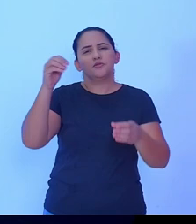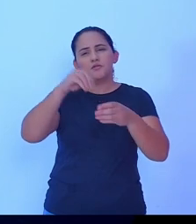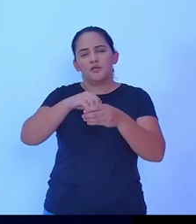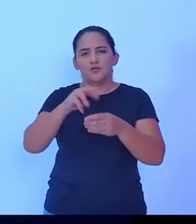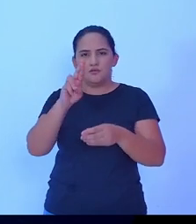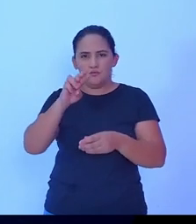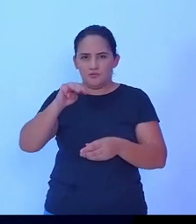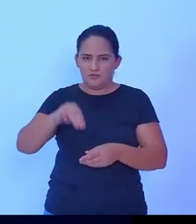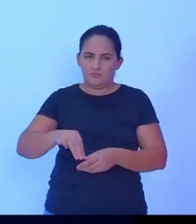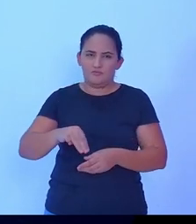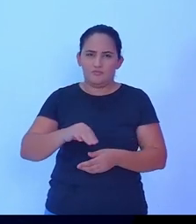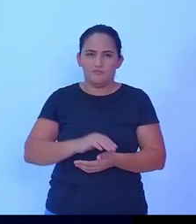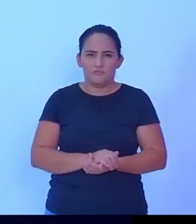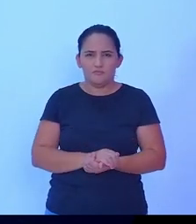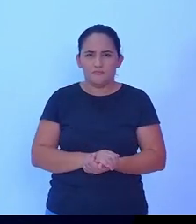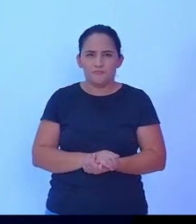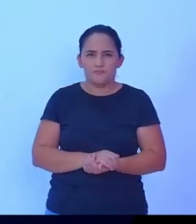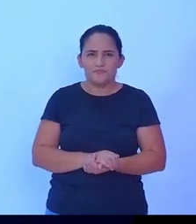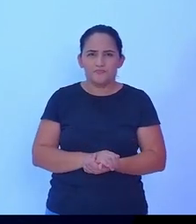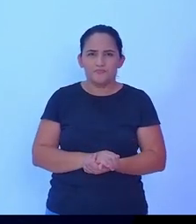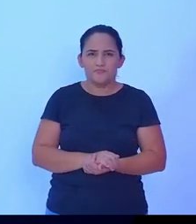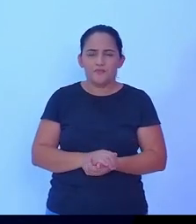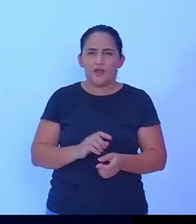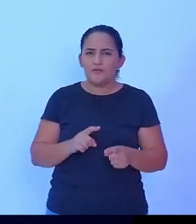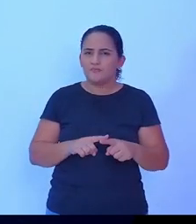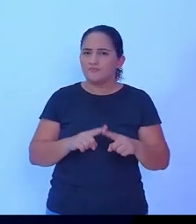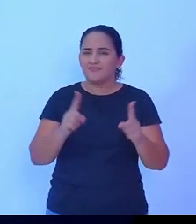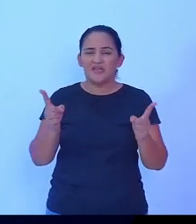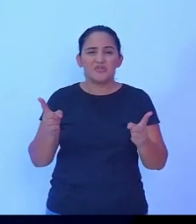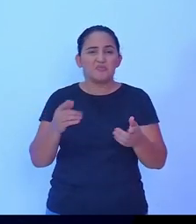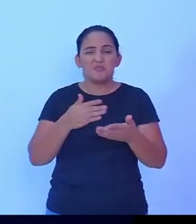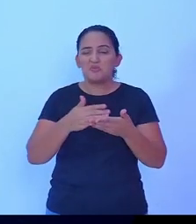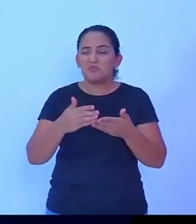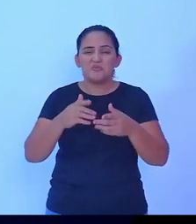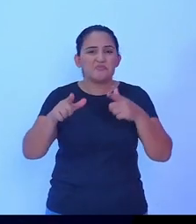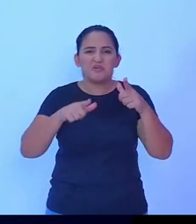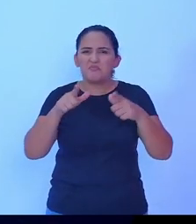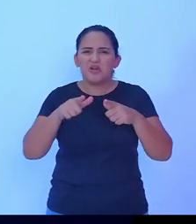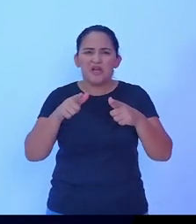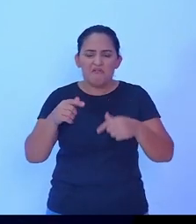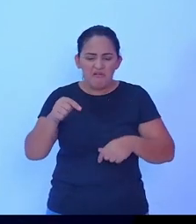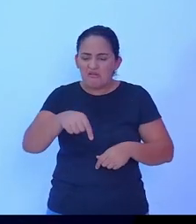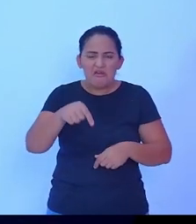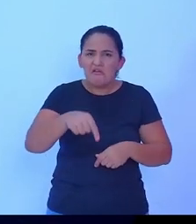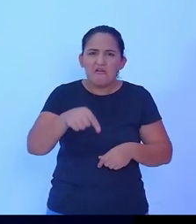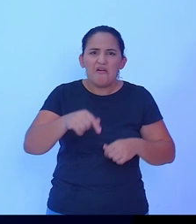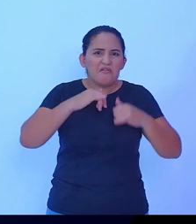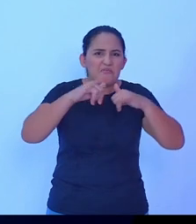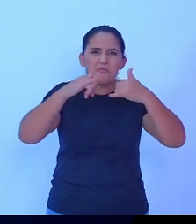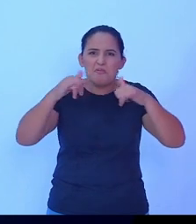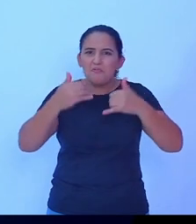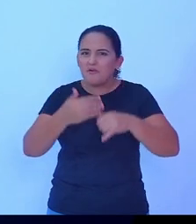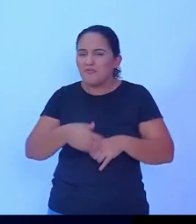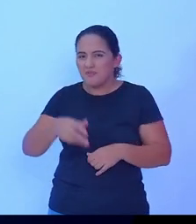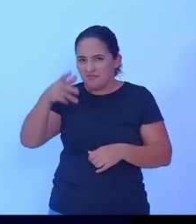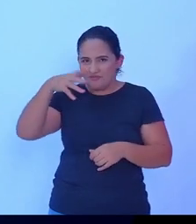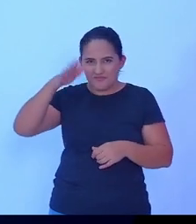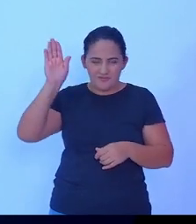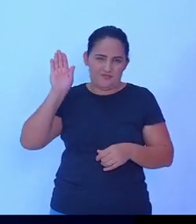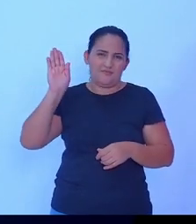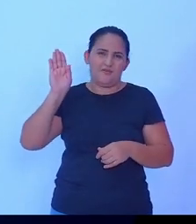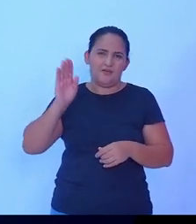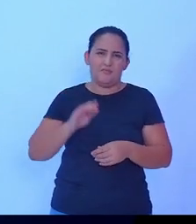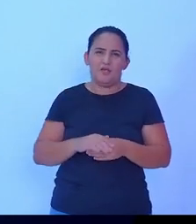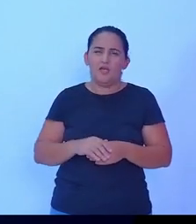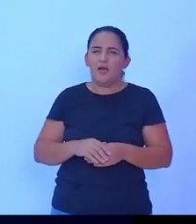trabalhando agora em cima do período eleitoral. Então, o nosso propósito é também buscar convênios